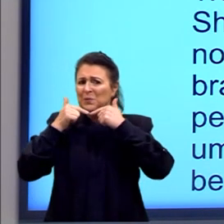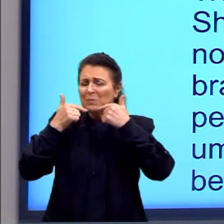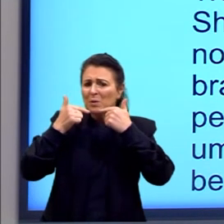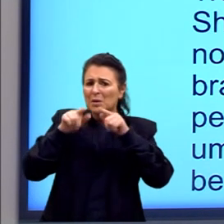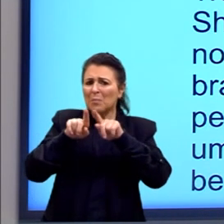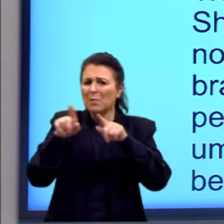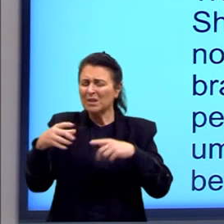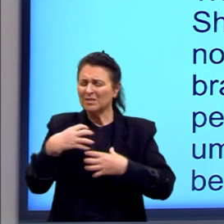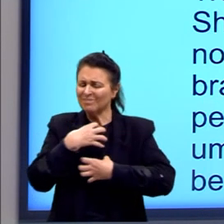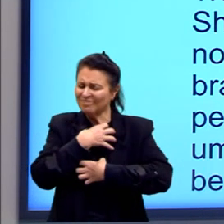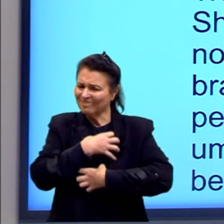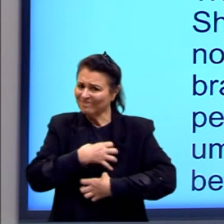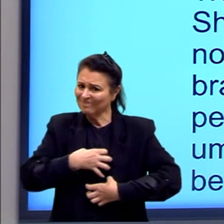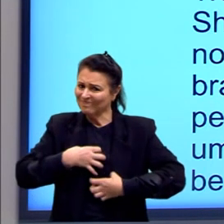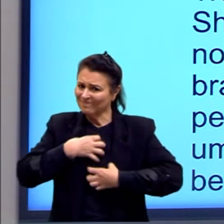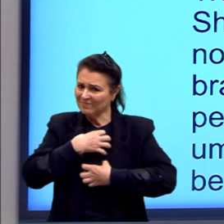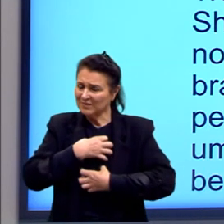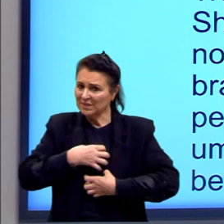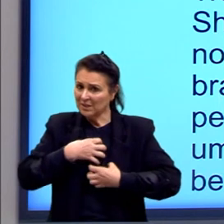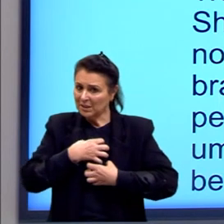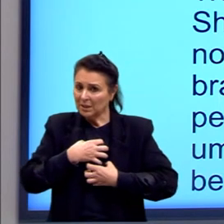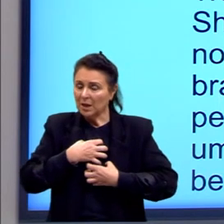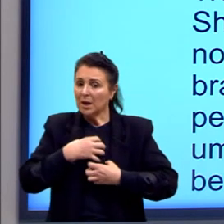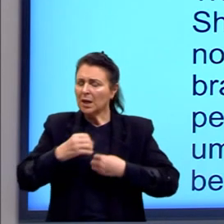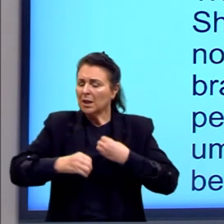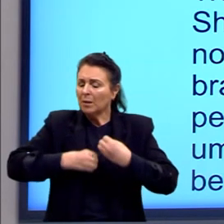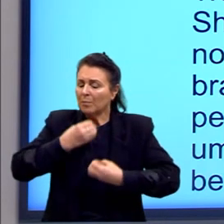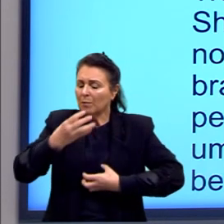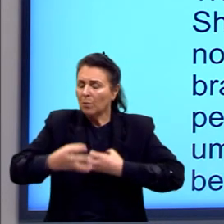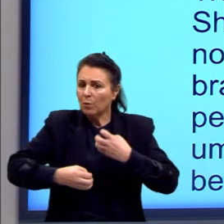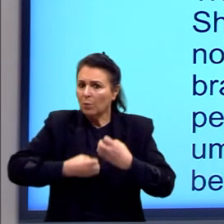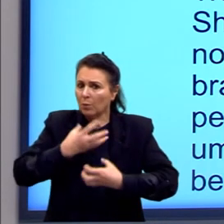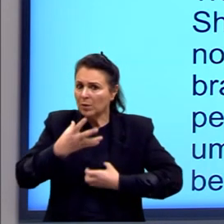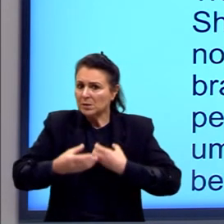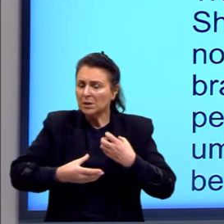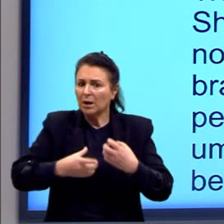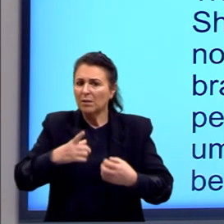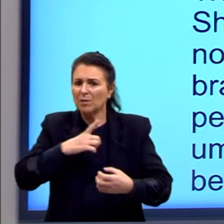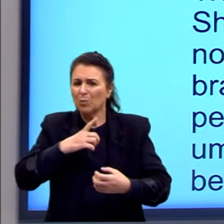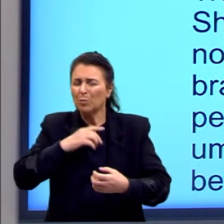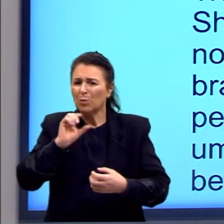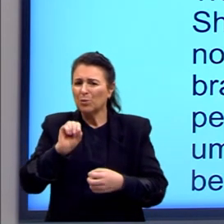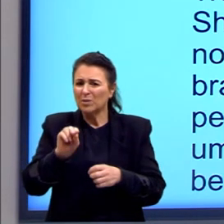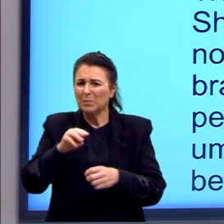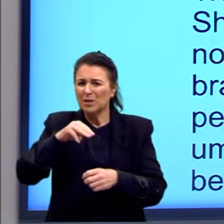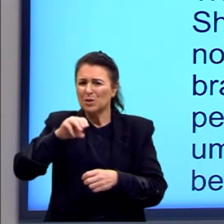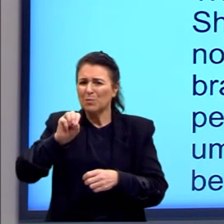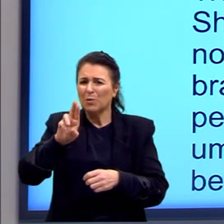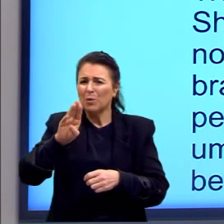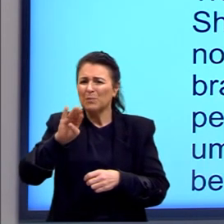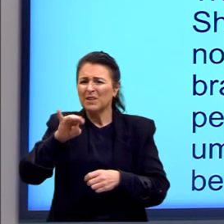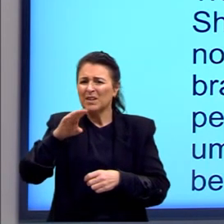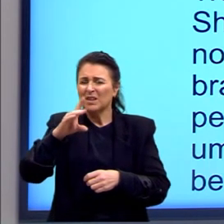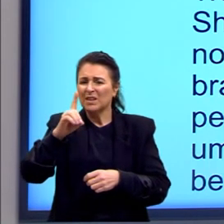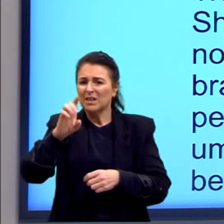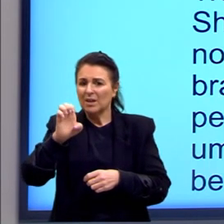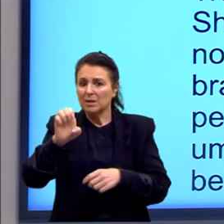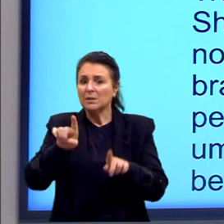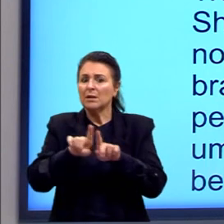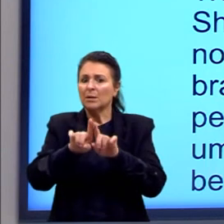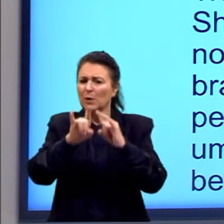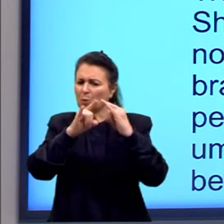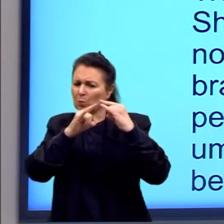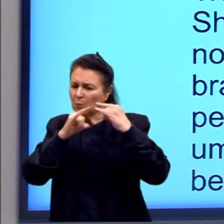de funda melancolia. E na sua poesia, haja sempre um certo toque de morbidez, até no erotismo.